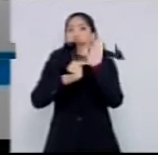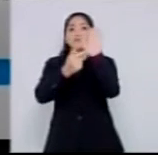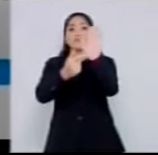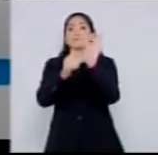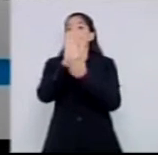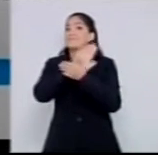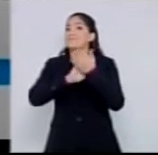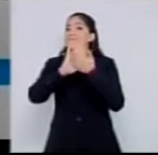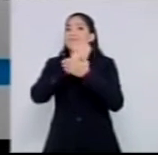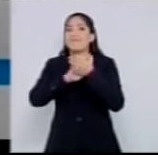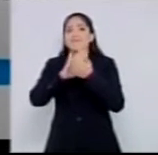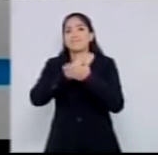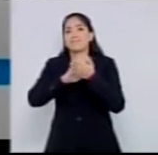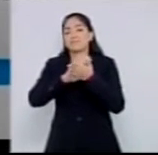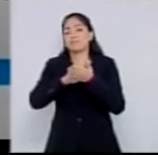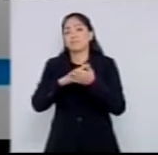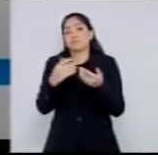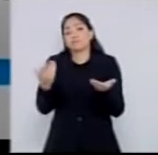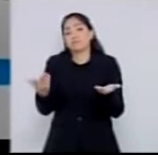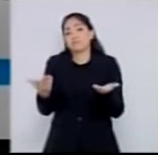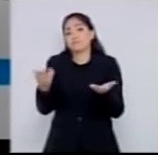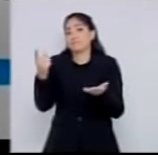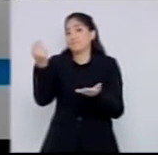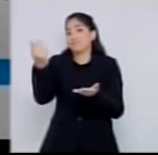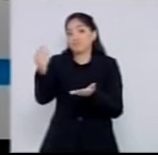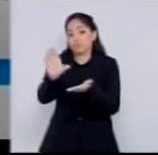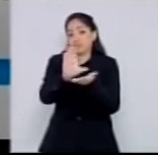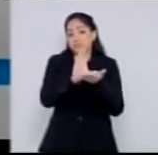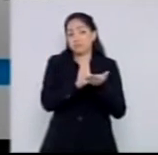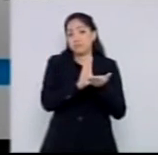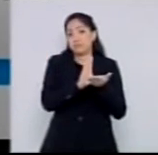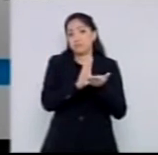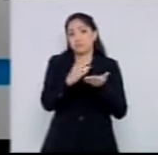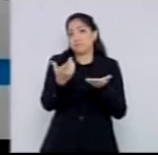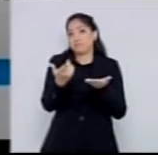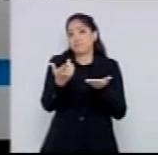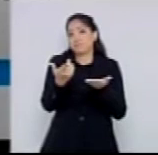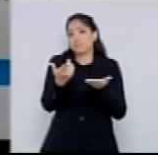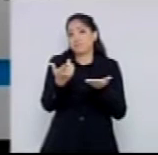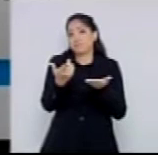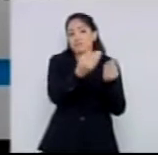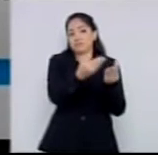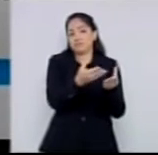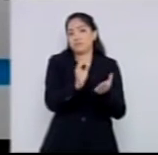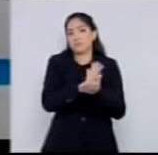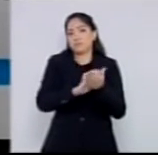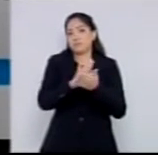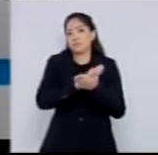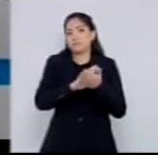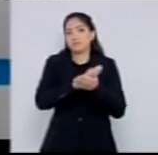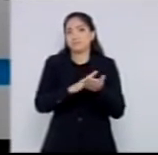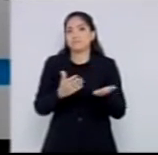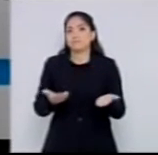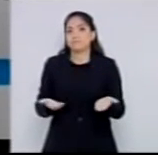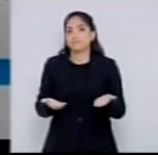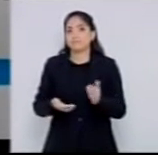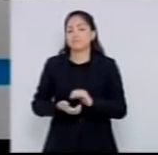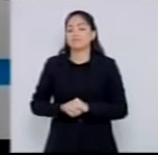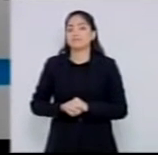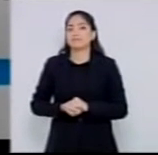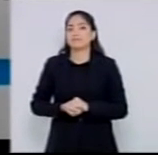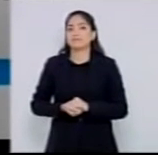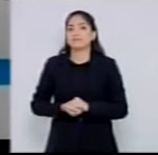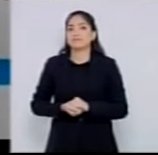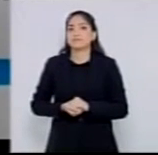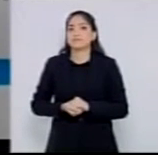negativas. Vim nessa tribuna, nesse dia aí, tem aí. Quem quiser procurar lá no YouTube, pode procurar em maio de